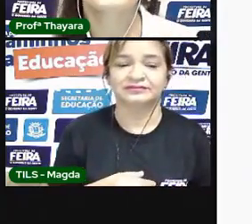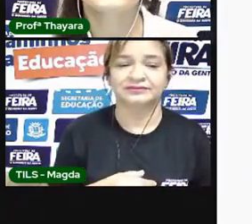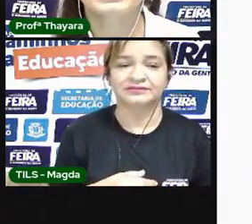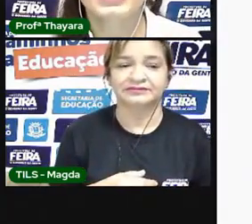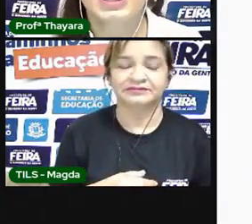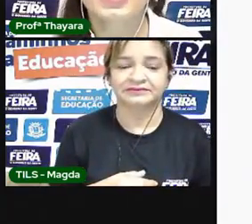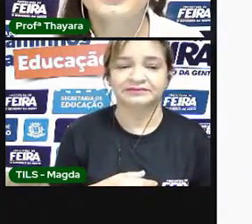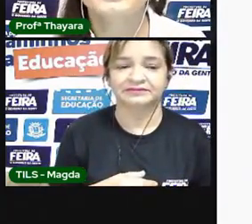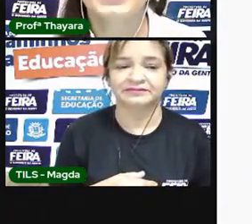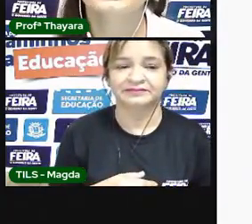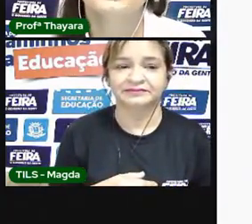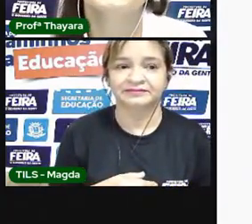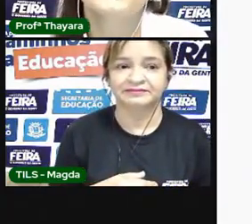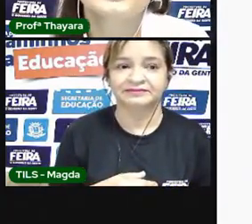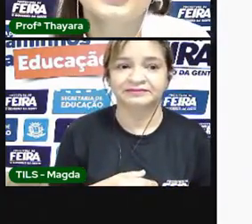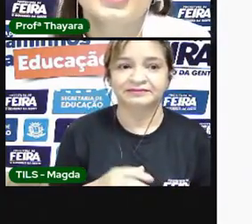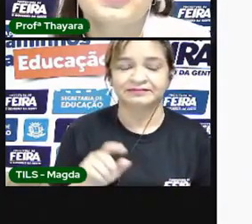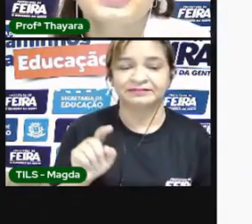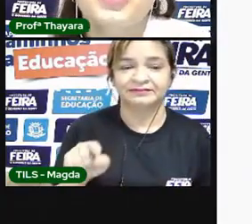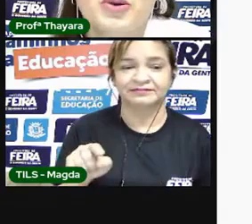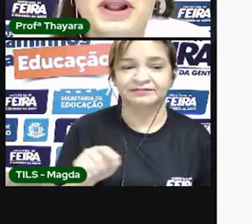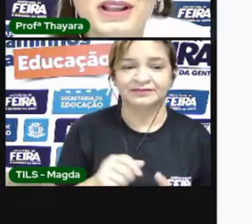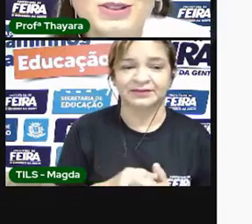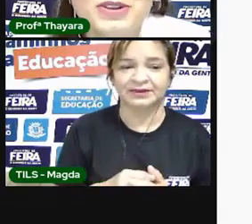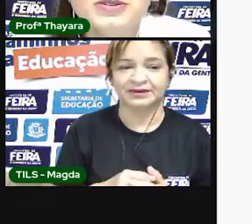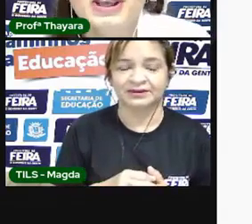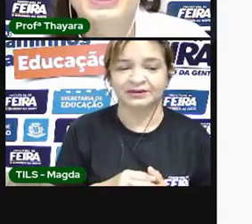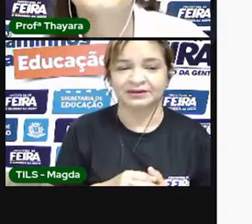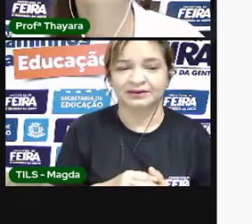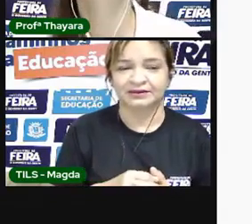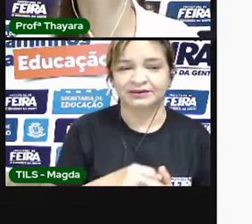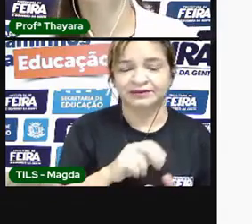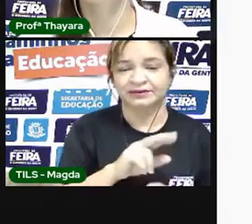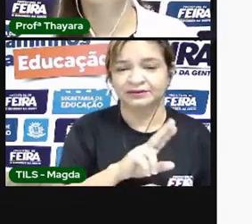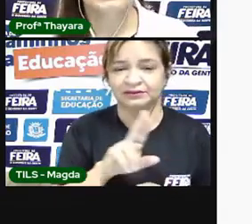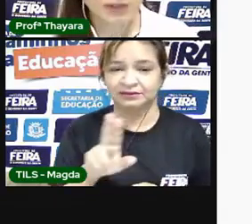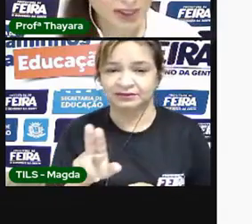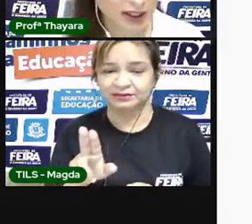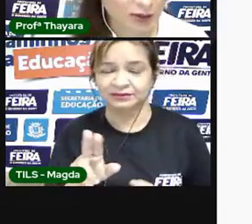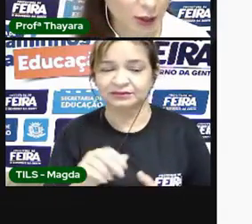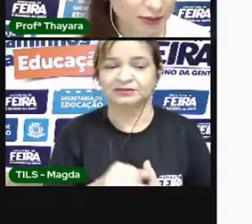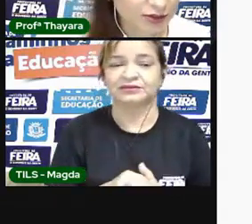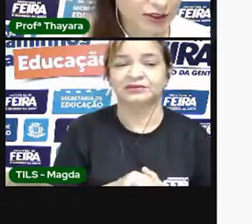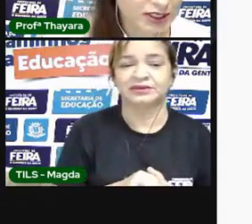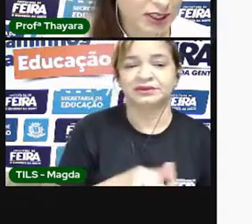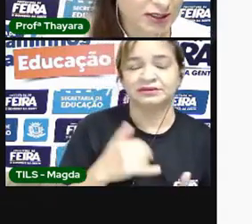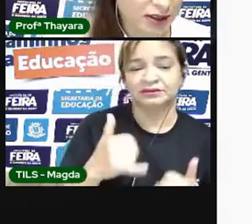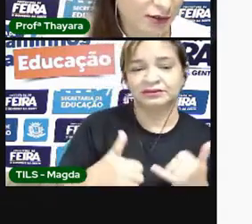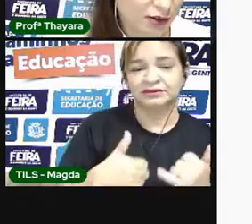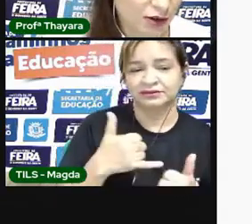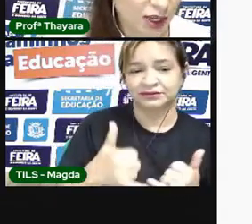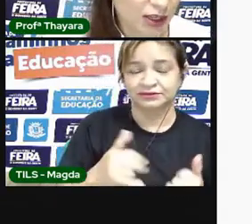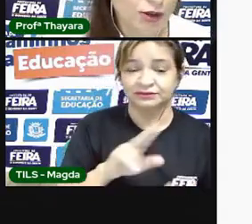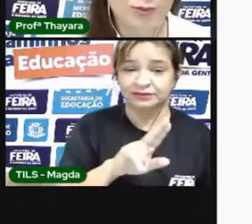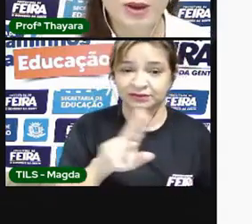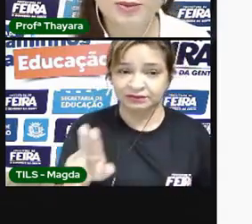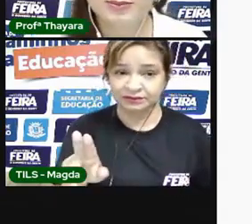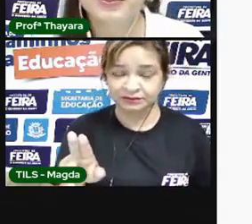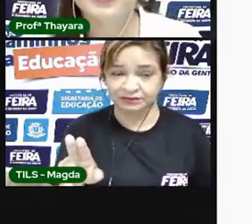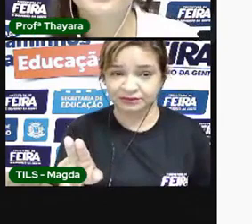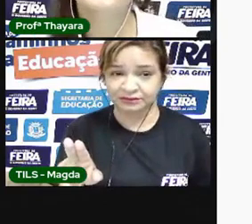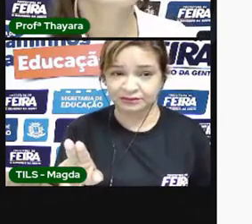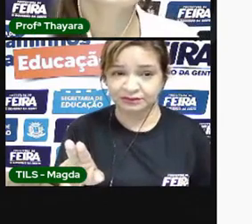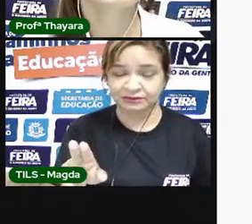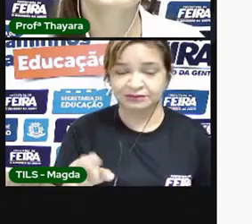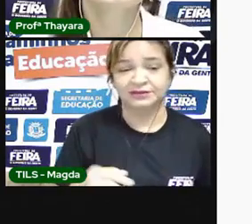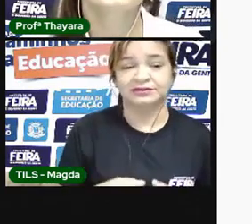Vocês vão clicar. O nome do nosso joguinho é Tour pela Atmosfera. Vocês vão inserir o nome de vocês. Eu vou colocar aqui o meu.